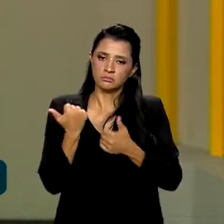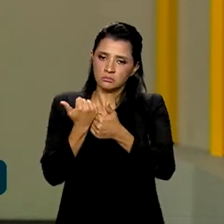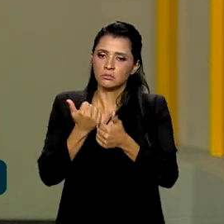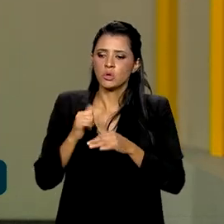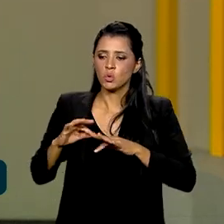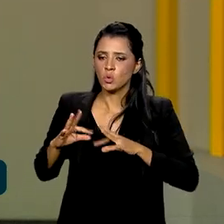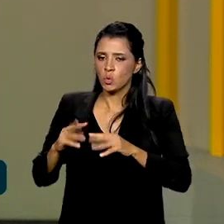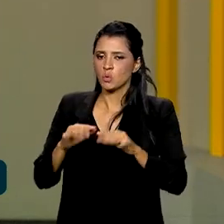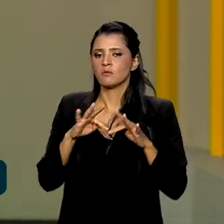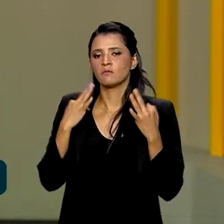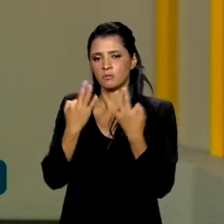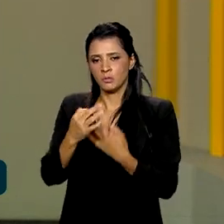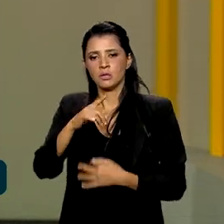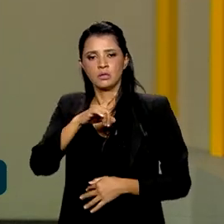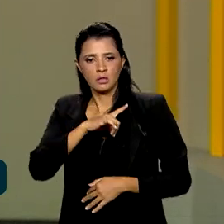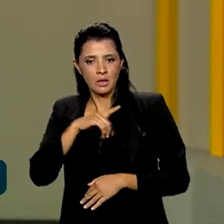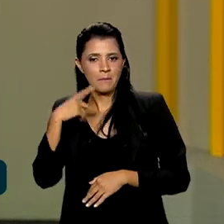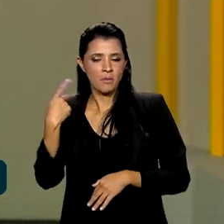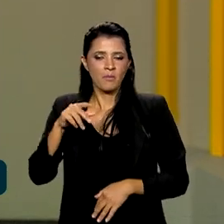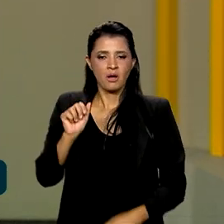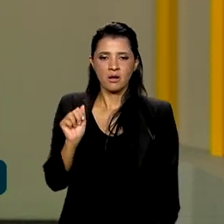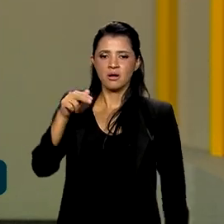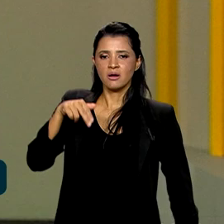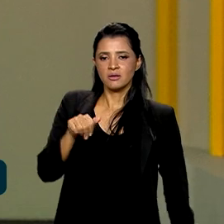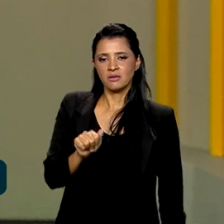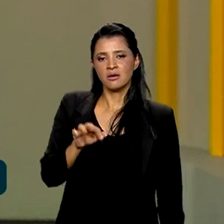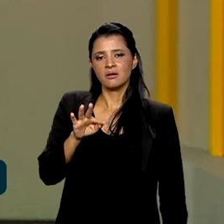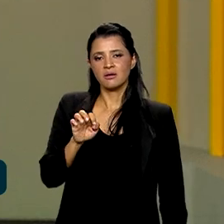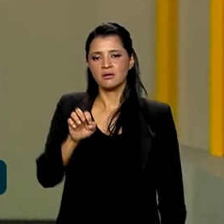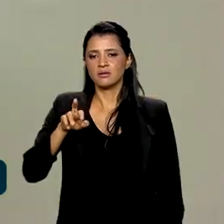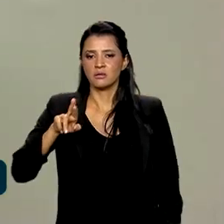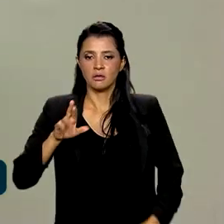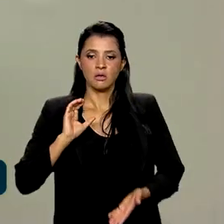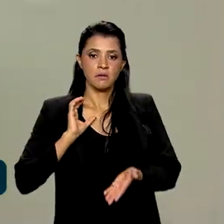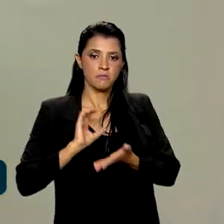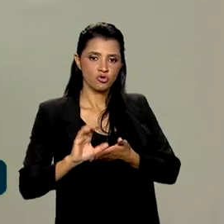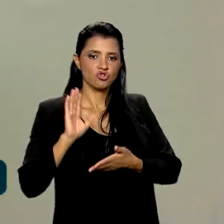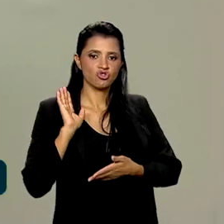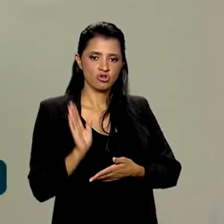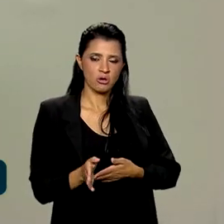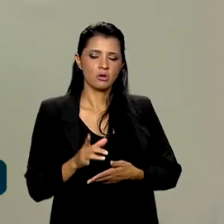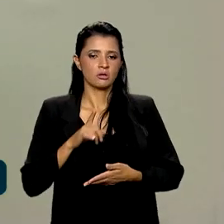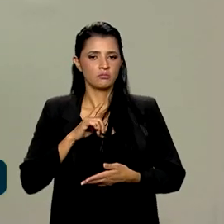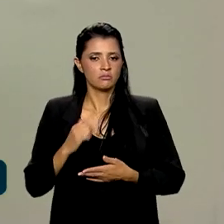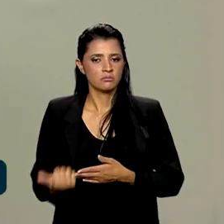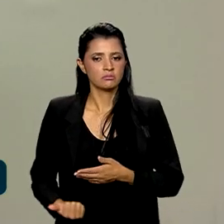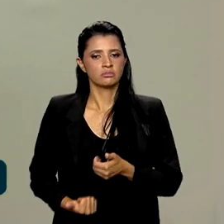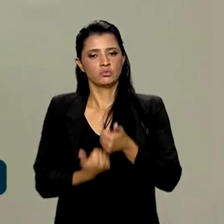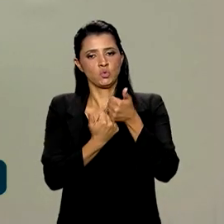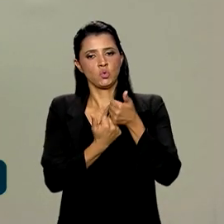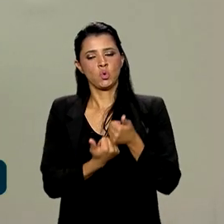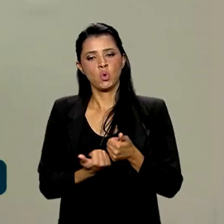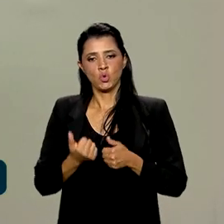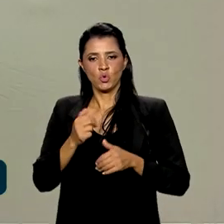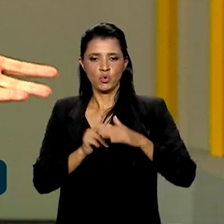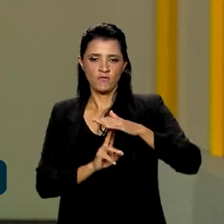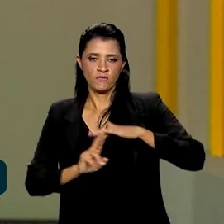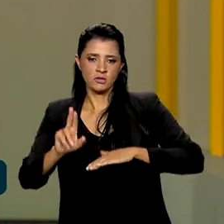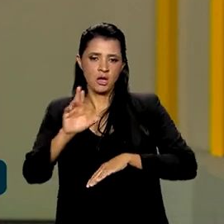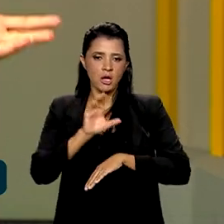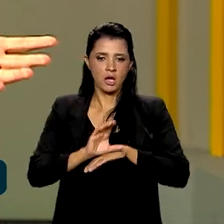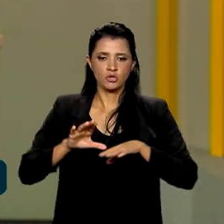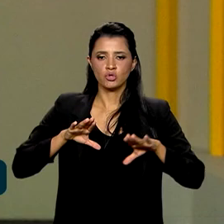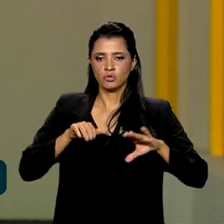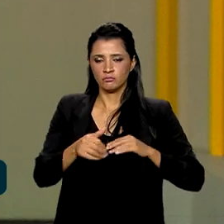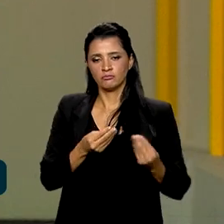famílias, não só da própria ANATER, para que nós fizemos repasses robustos, mas também um apoio de formação das universidades que vão chegar